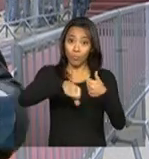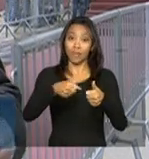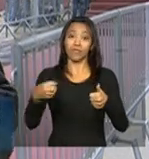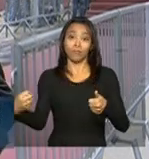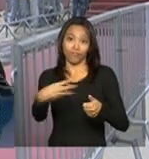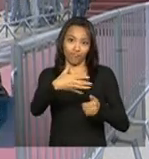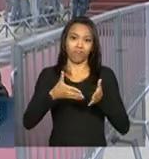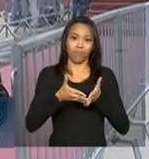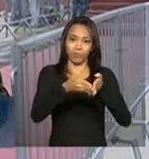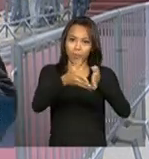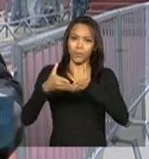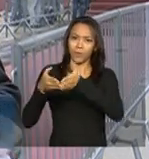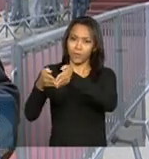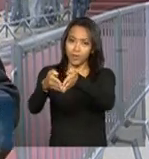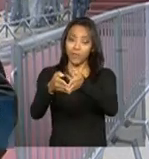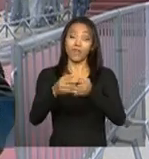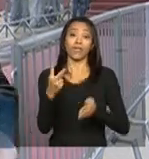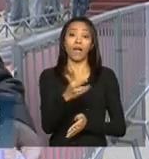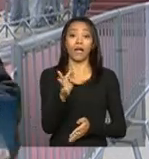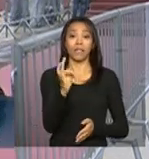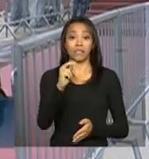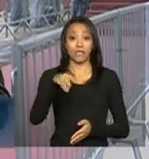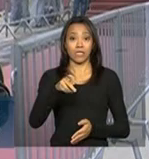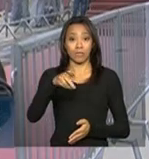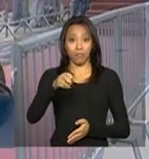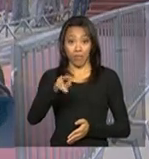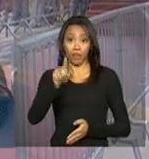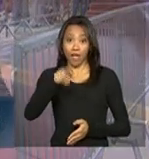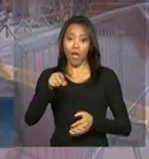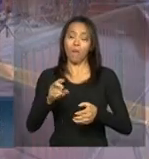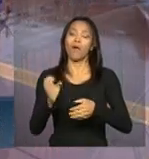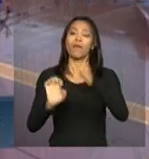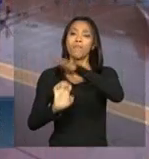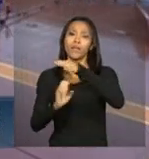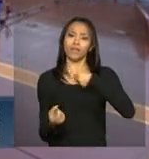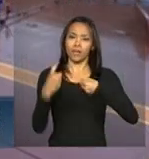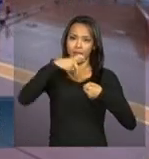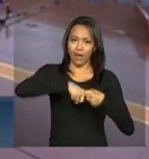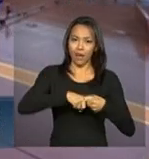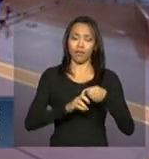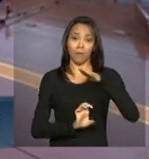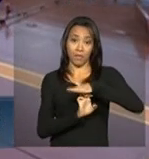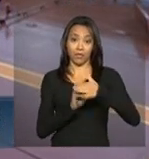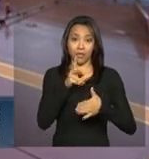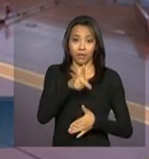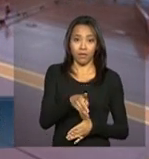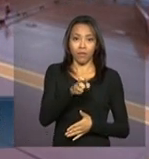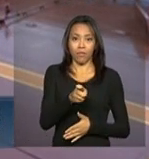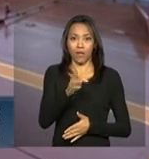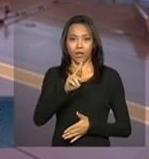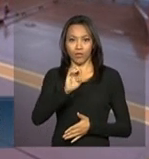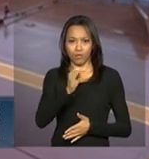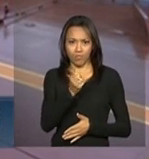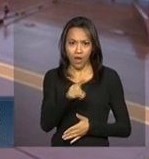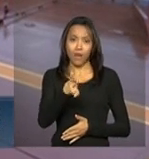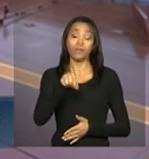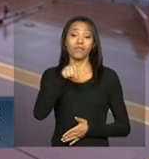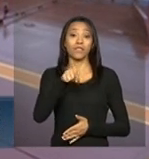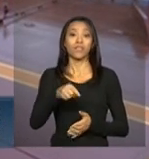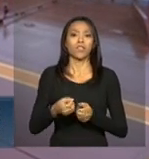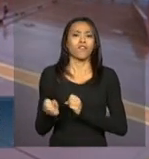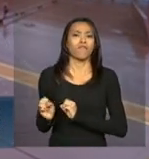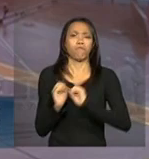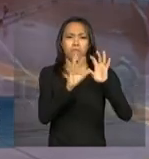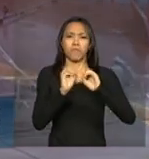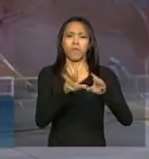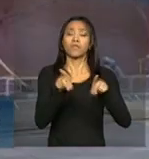que está renovando a frota da Transpetro, empresa subsidiária da Petrobras, responsável pelo transporte, importação e exportação